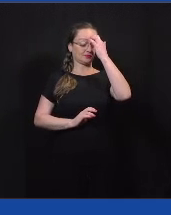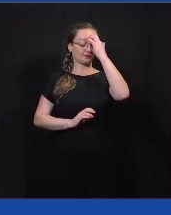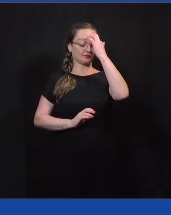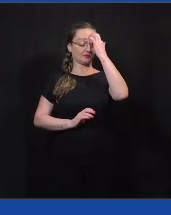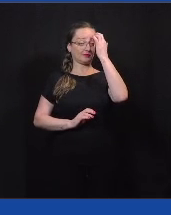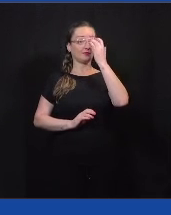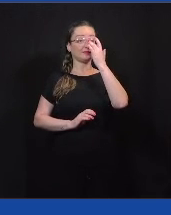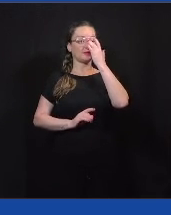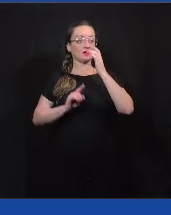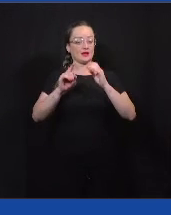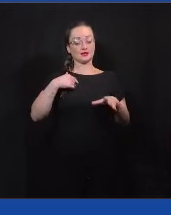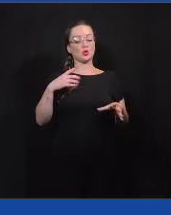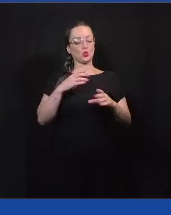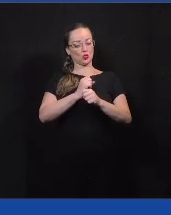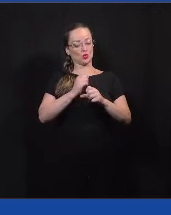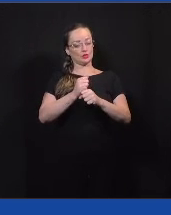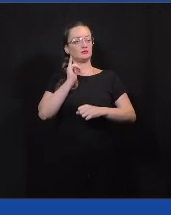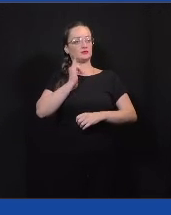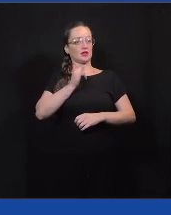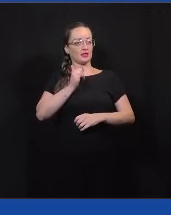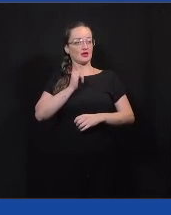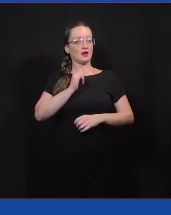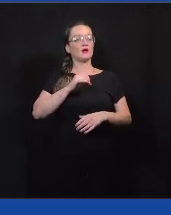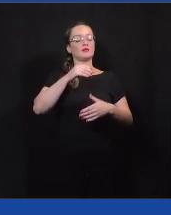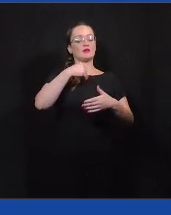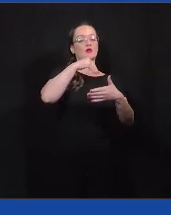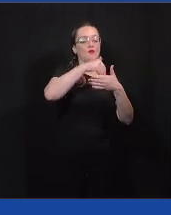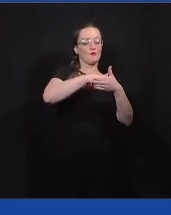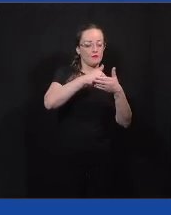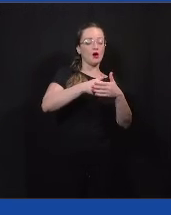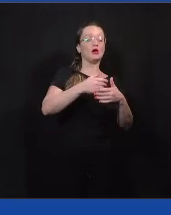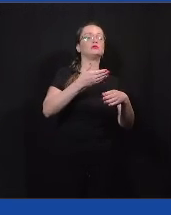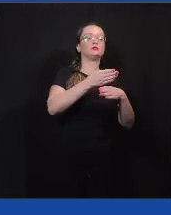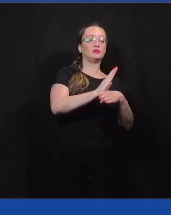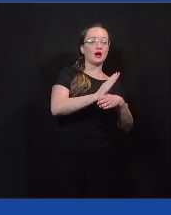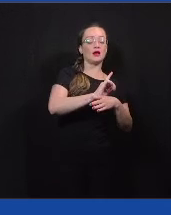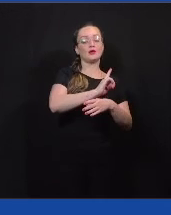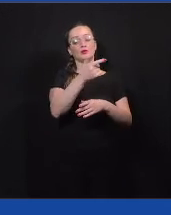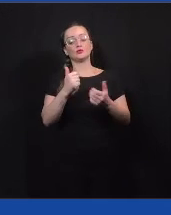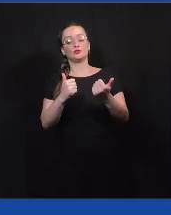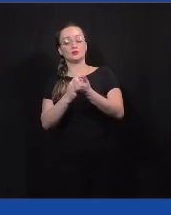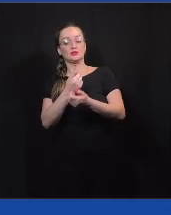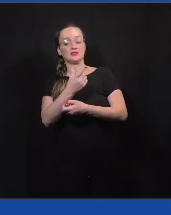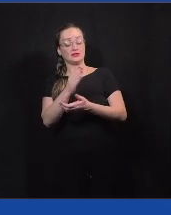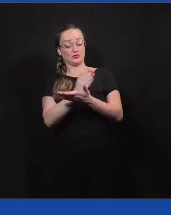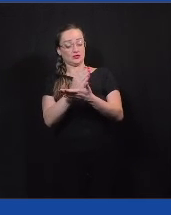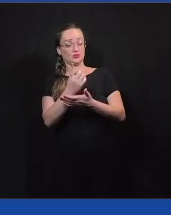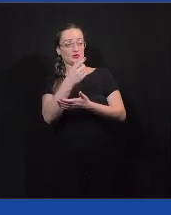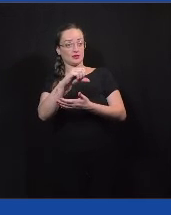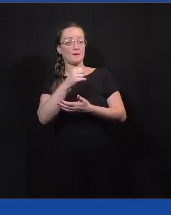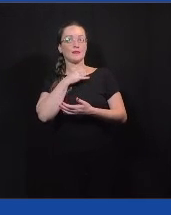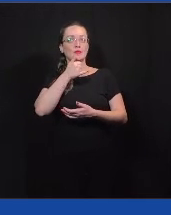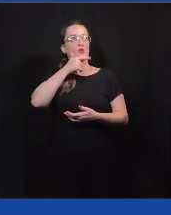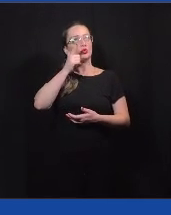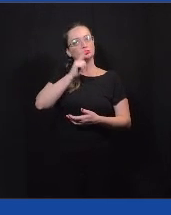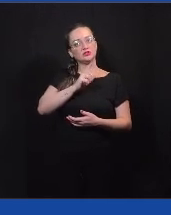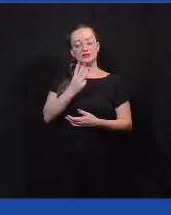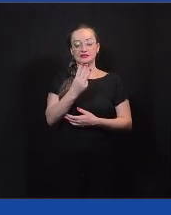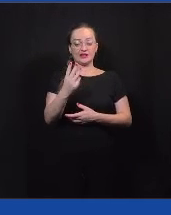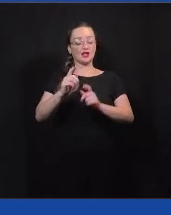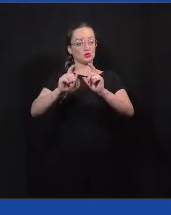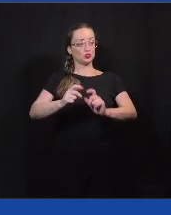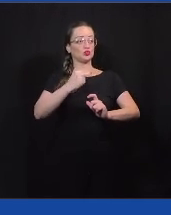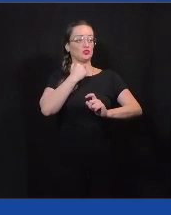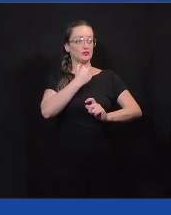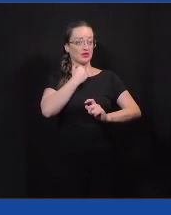conta que eu falei, né, do número de votos válidos dividido pelos 19, eu consegui, por exemplo, três cadeiras. Então, o partido